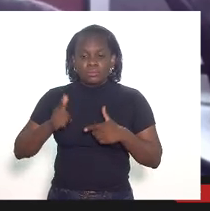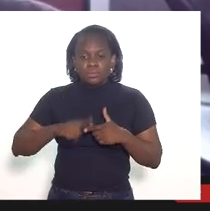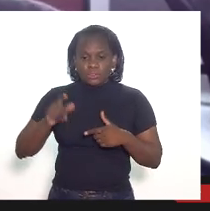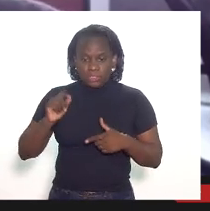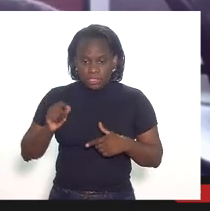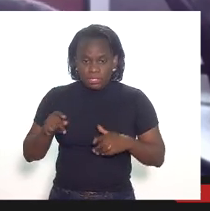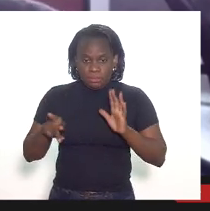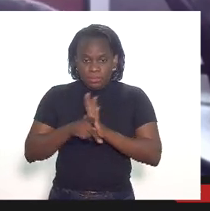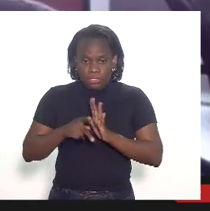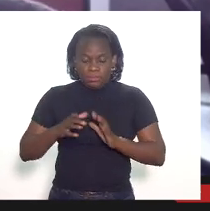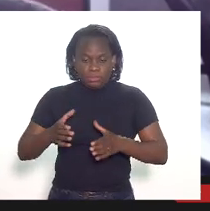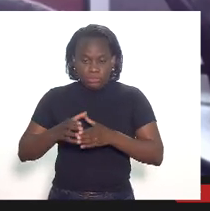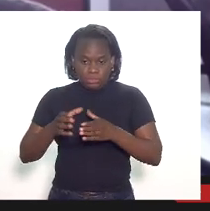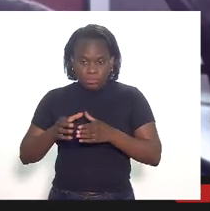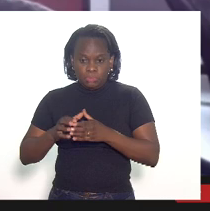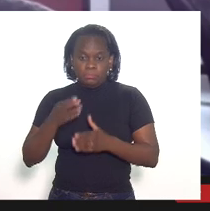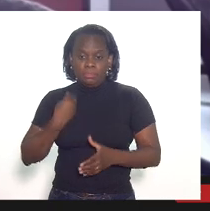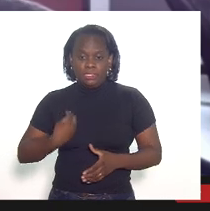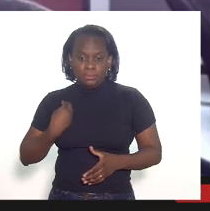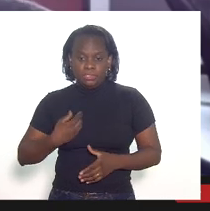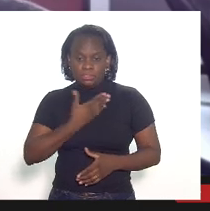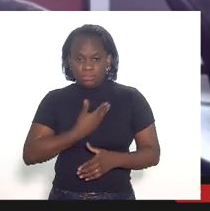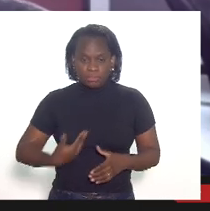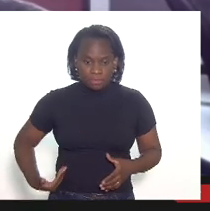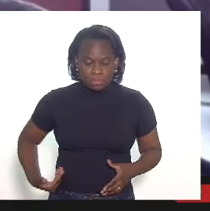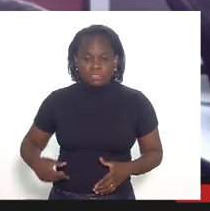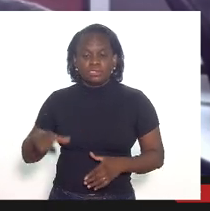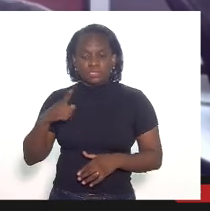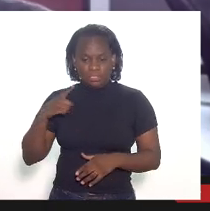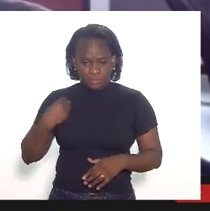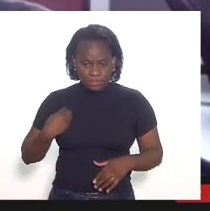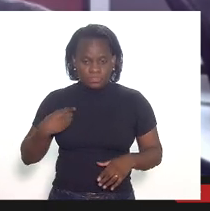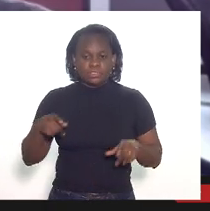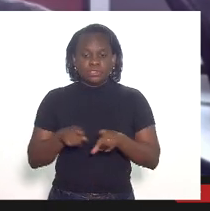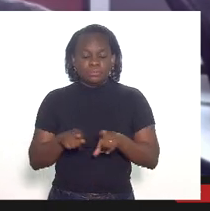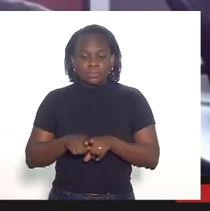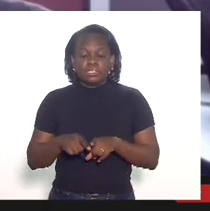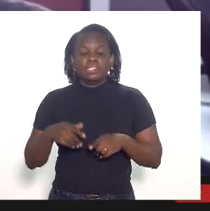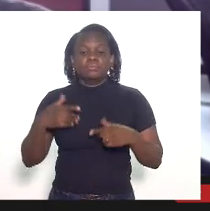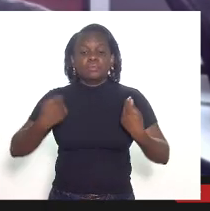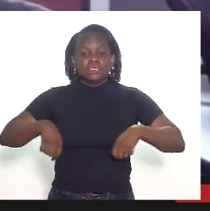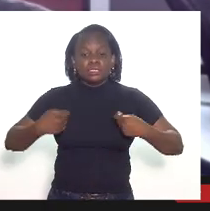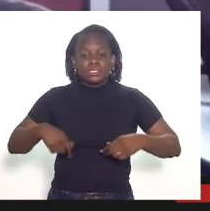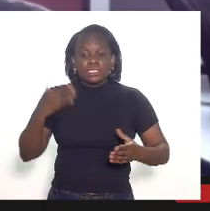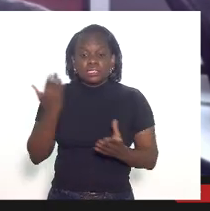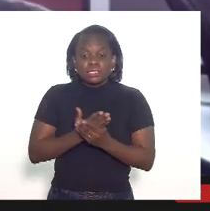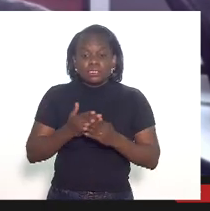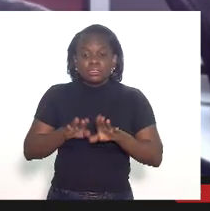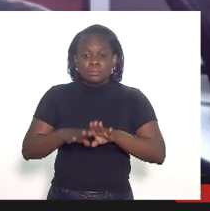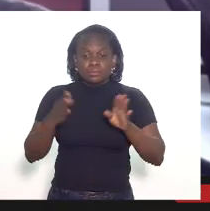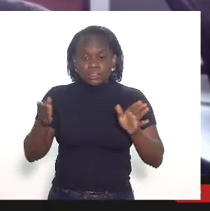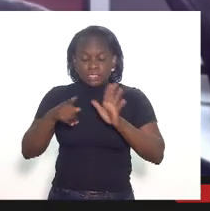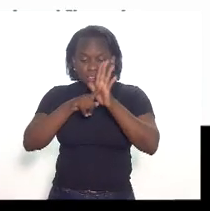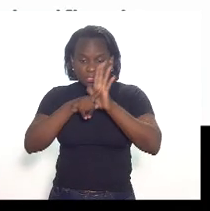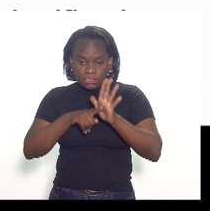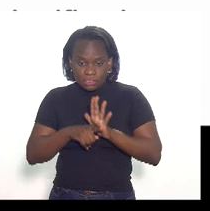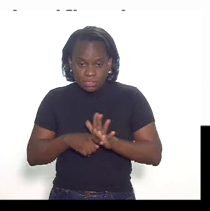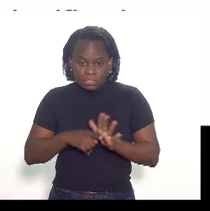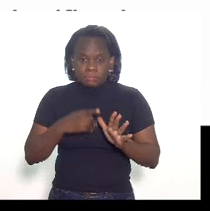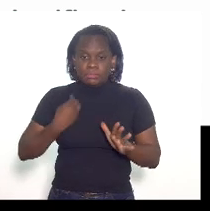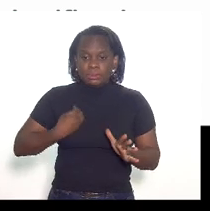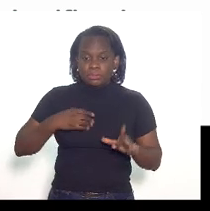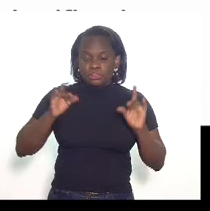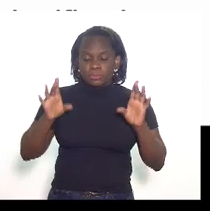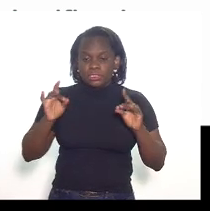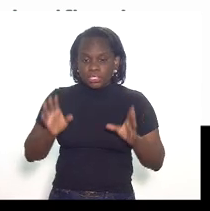a superintendência de participações governamentais que hoje aqui está presente e que necessitaria abrir processo de auditoria de participação especial